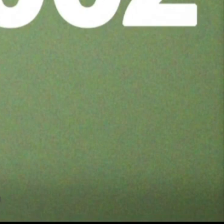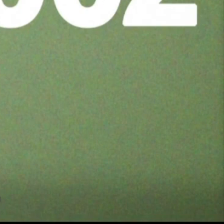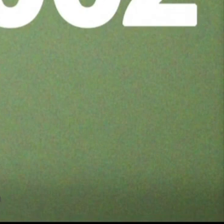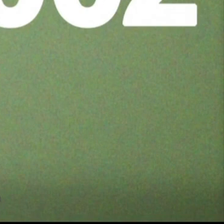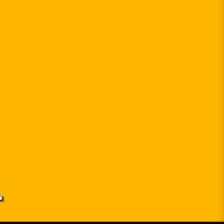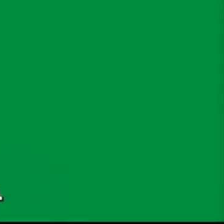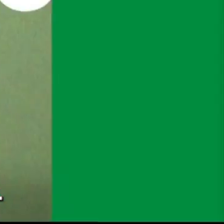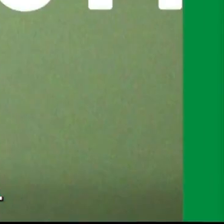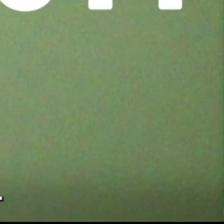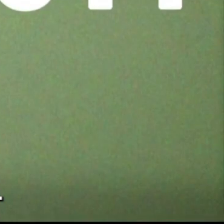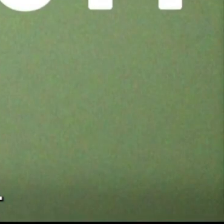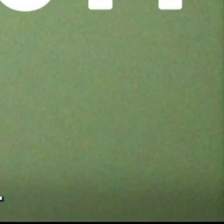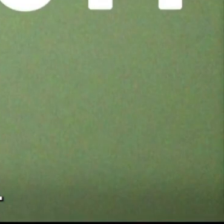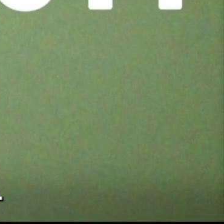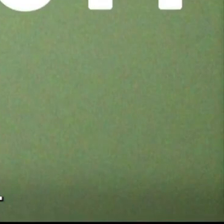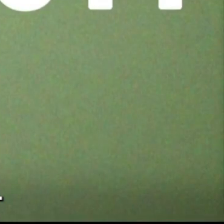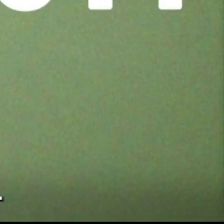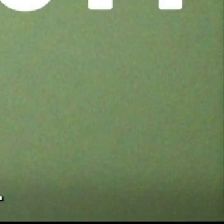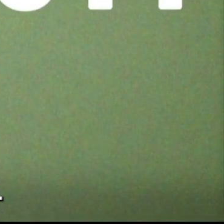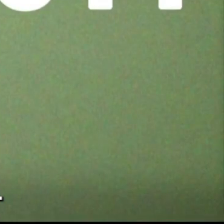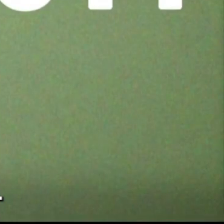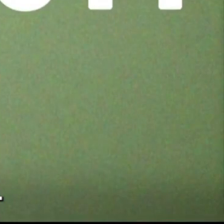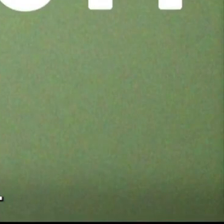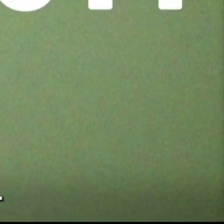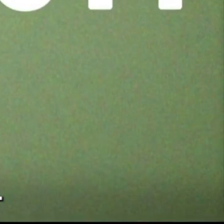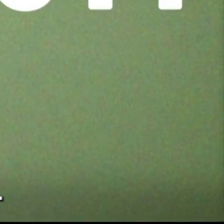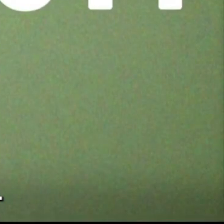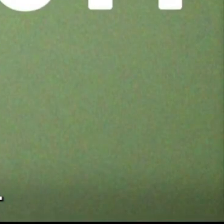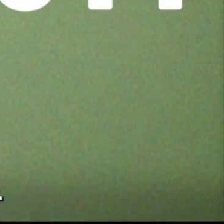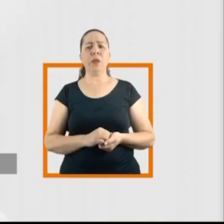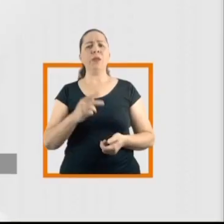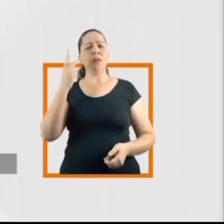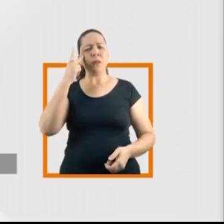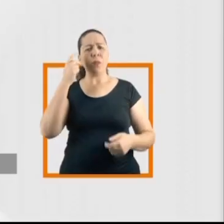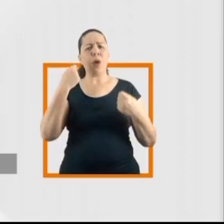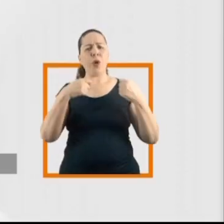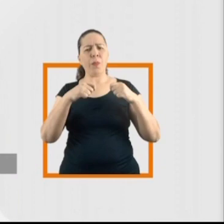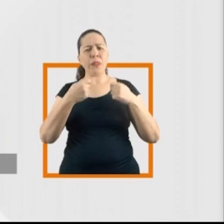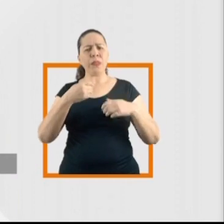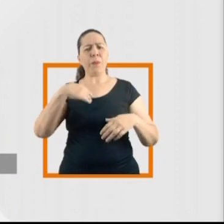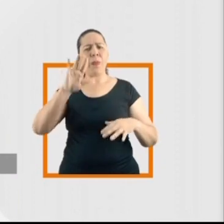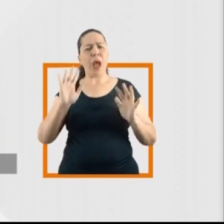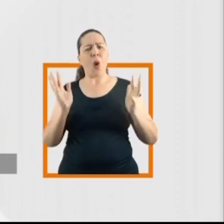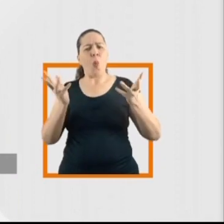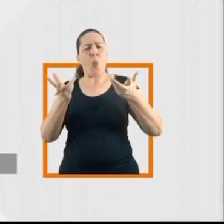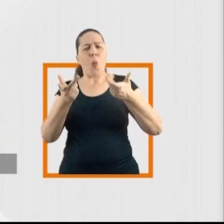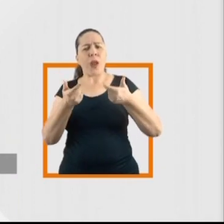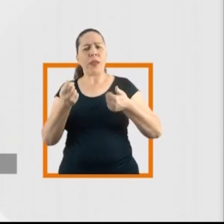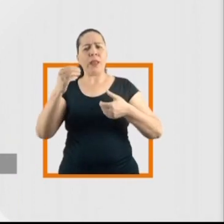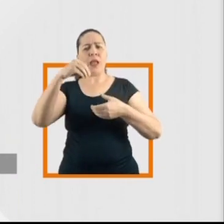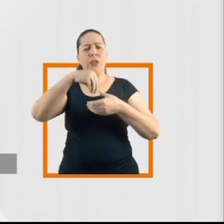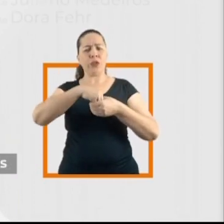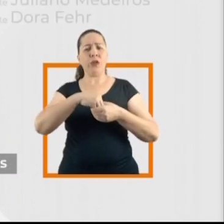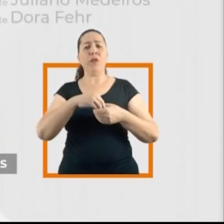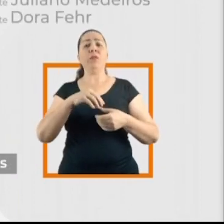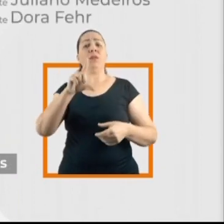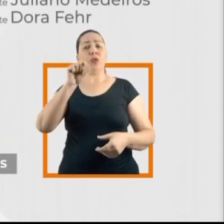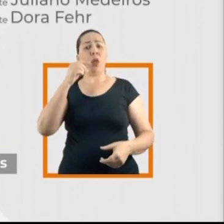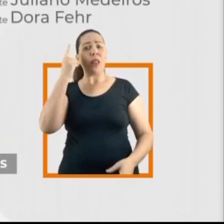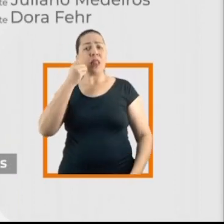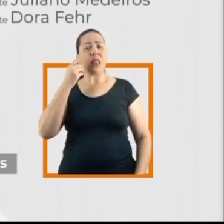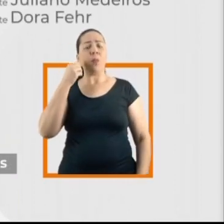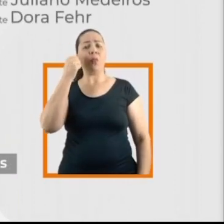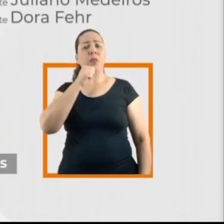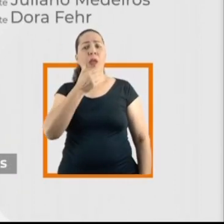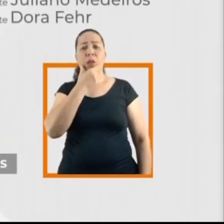0, 0, 2. Luciano Clima, deputado estadual, 14, 0, 14. São Paulo precisa de mais qualidade na Assembleia. Escolha as